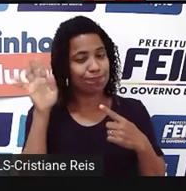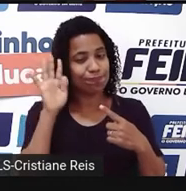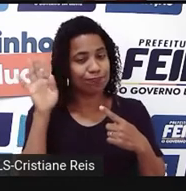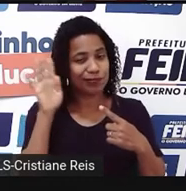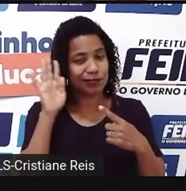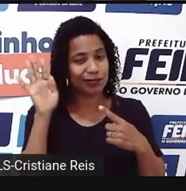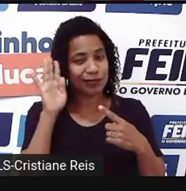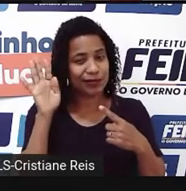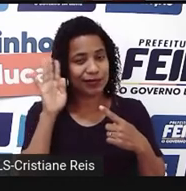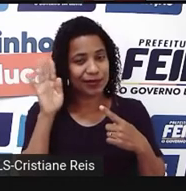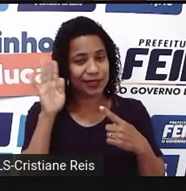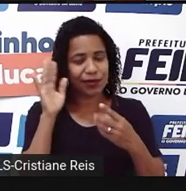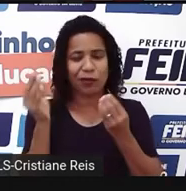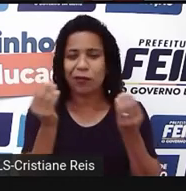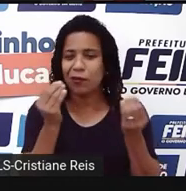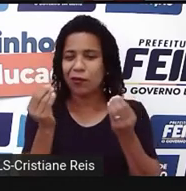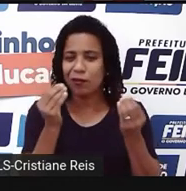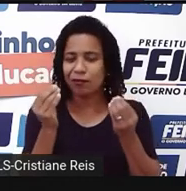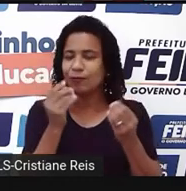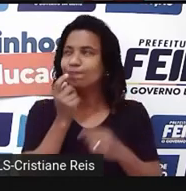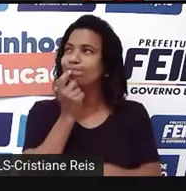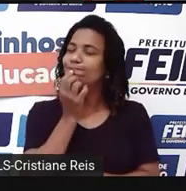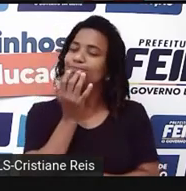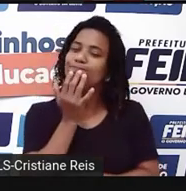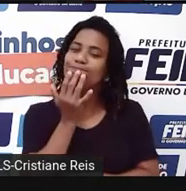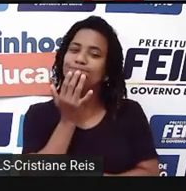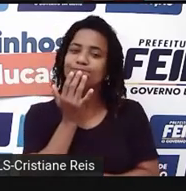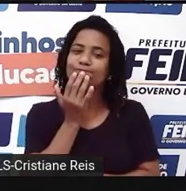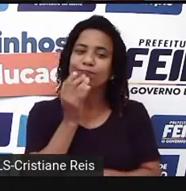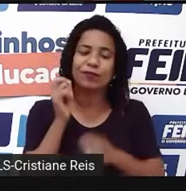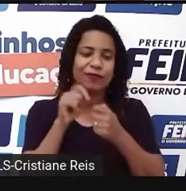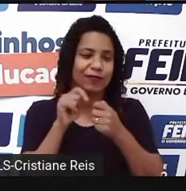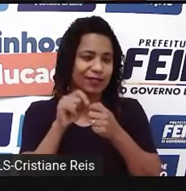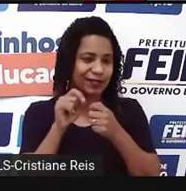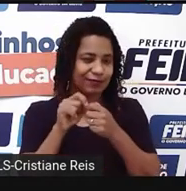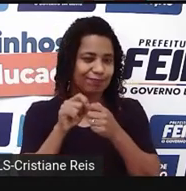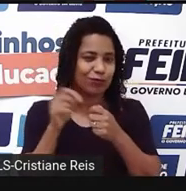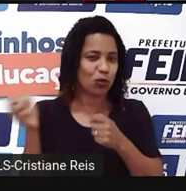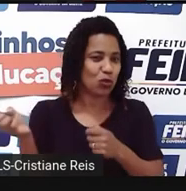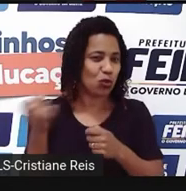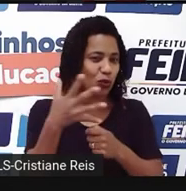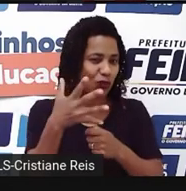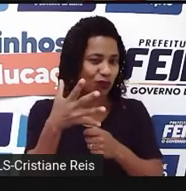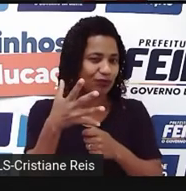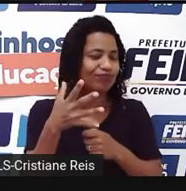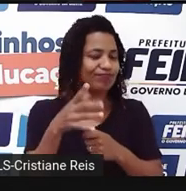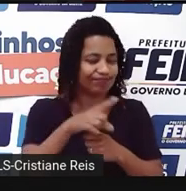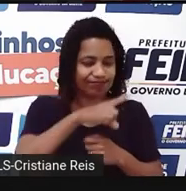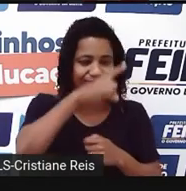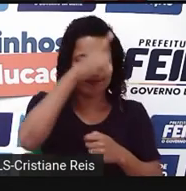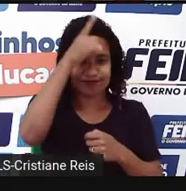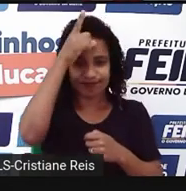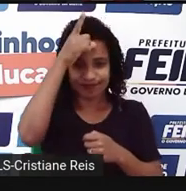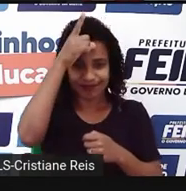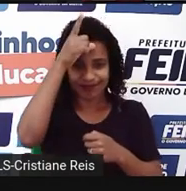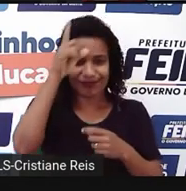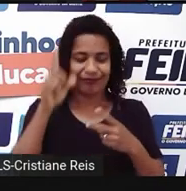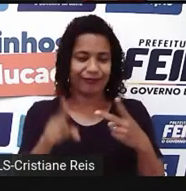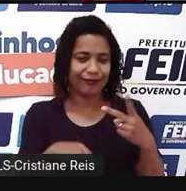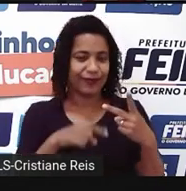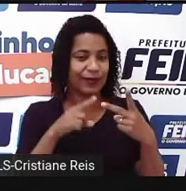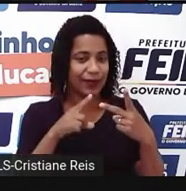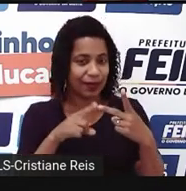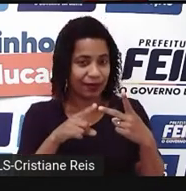inédito e criativo com base em sua realidade. Ok? Depois, se for possível, se você tiver